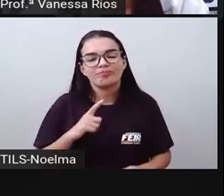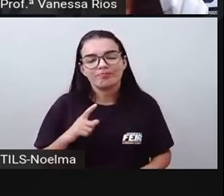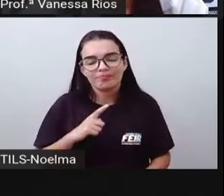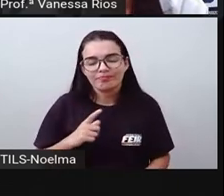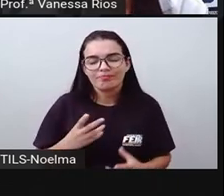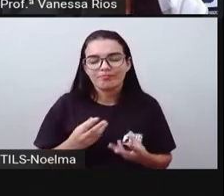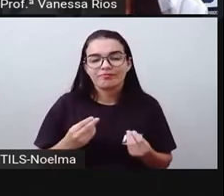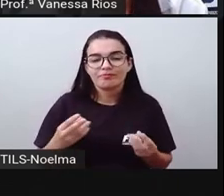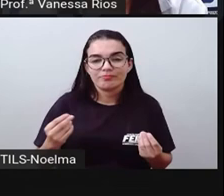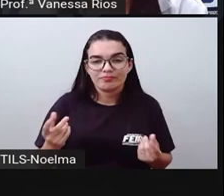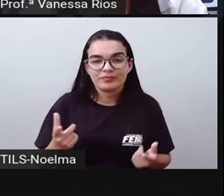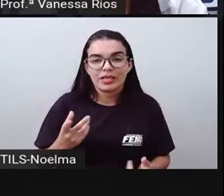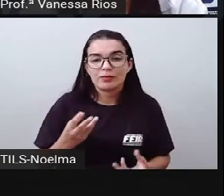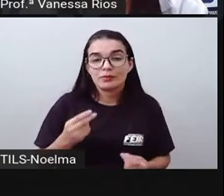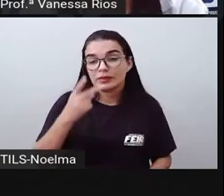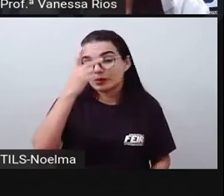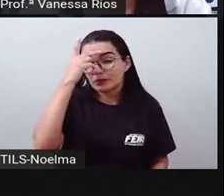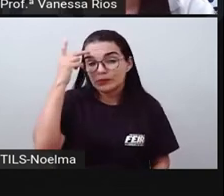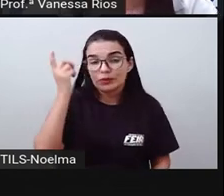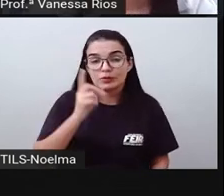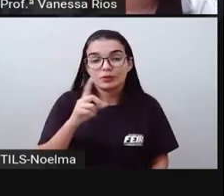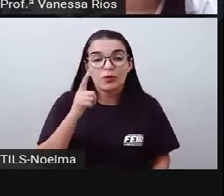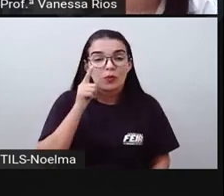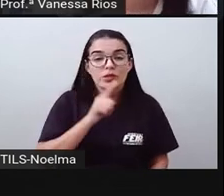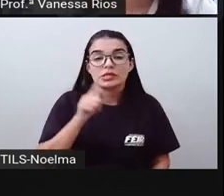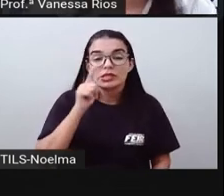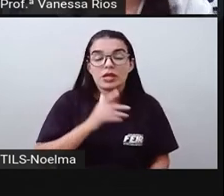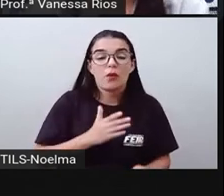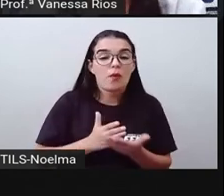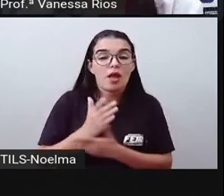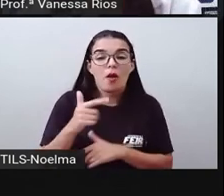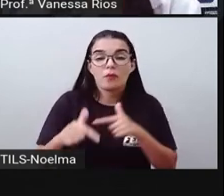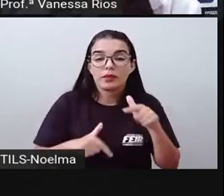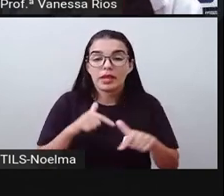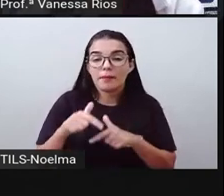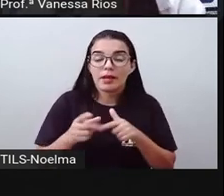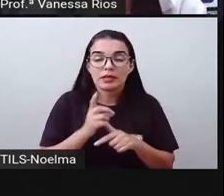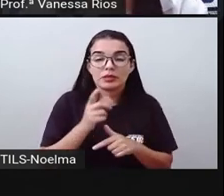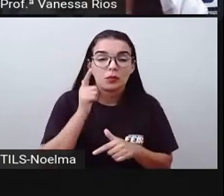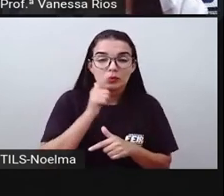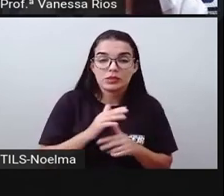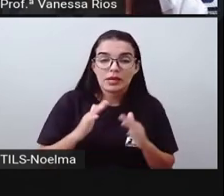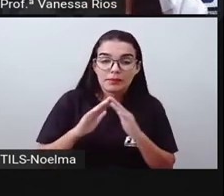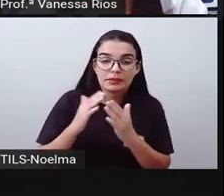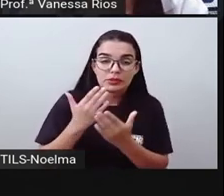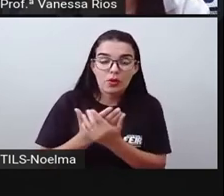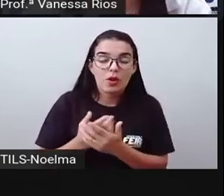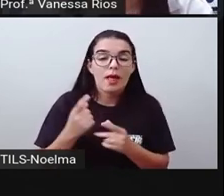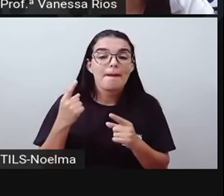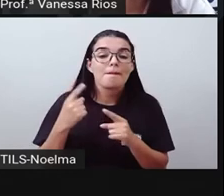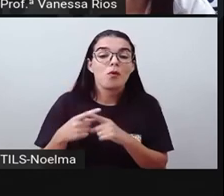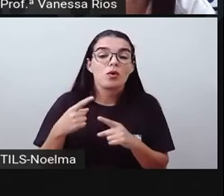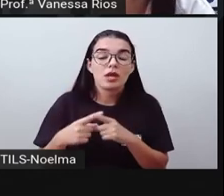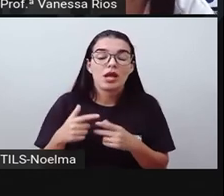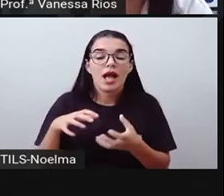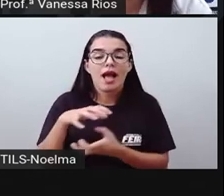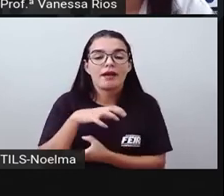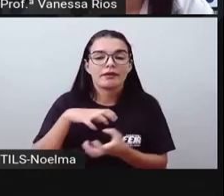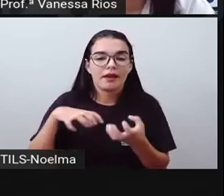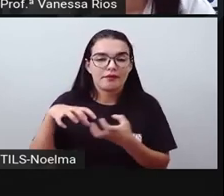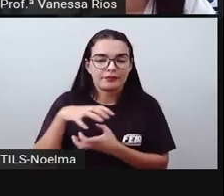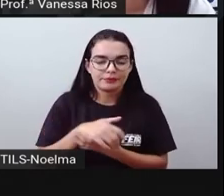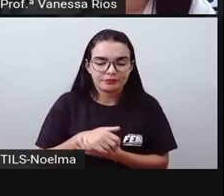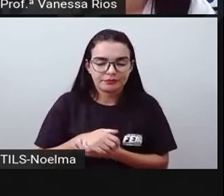algumas situações. Muitas pessoas não puderam nem ir para o trabalho, não puderam ir para a escola por conta desta greve.